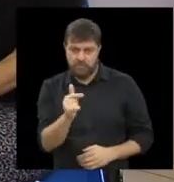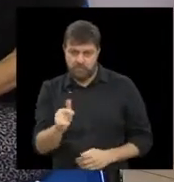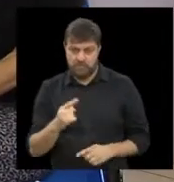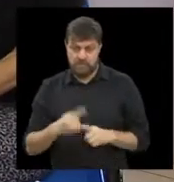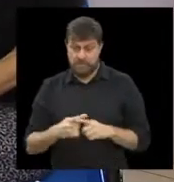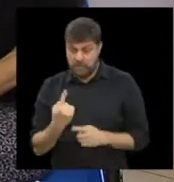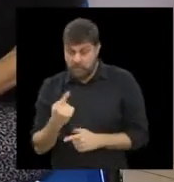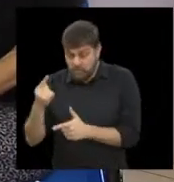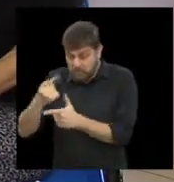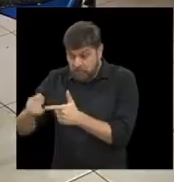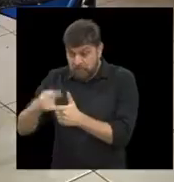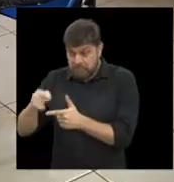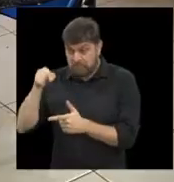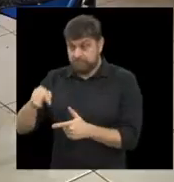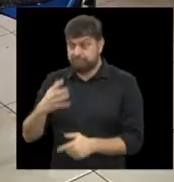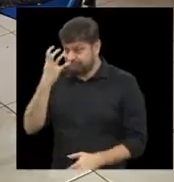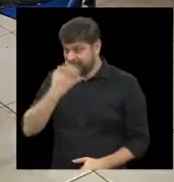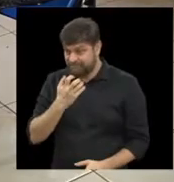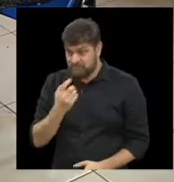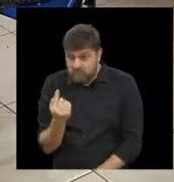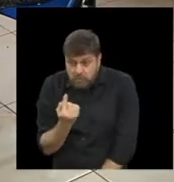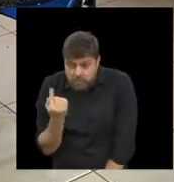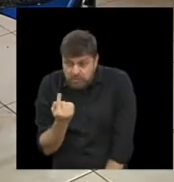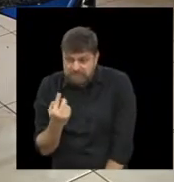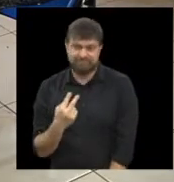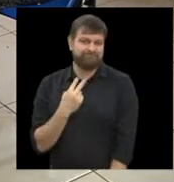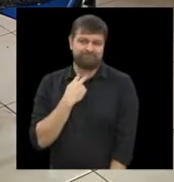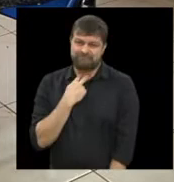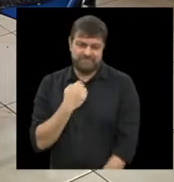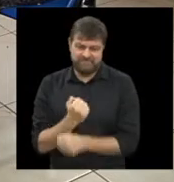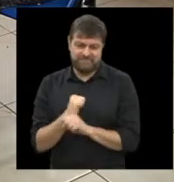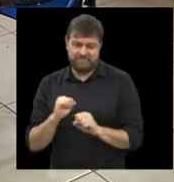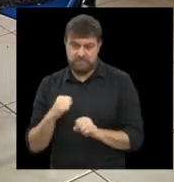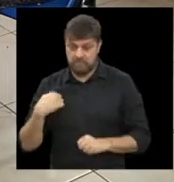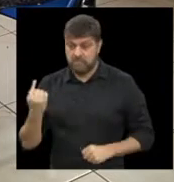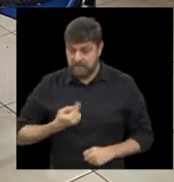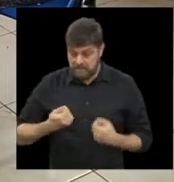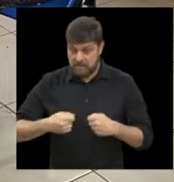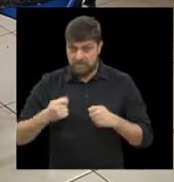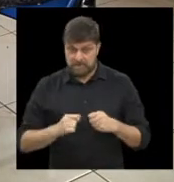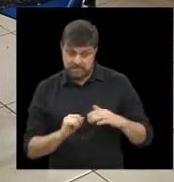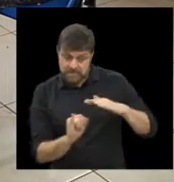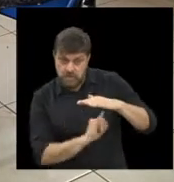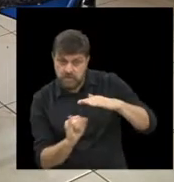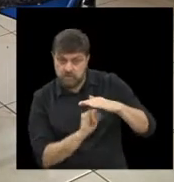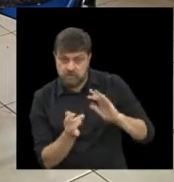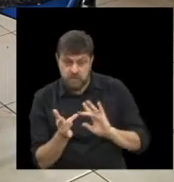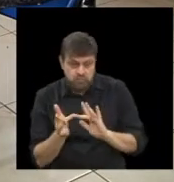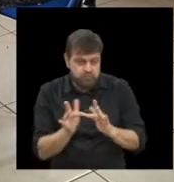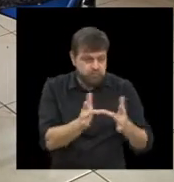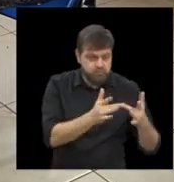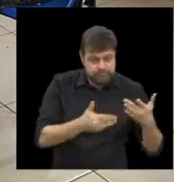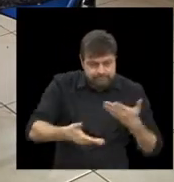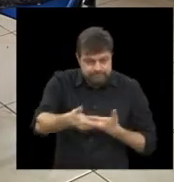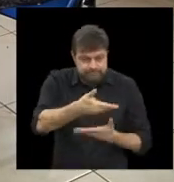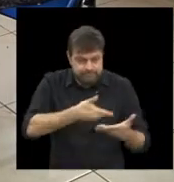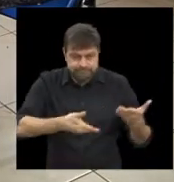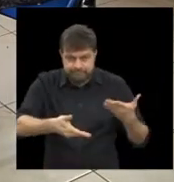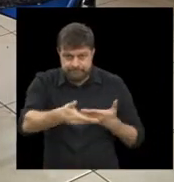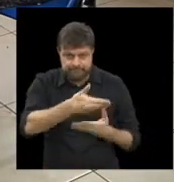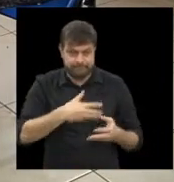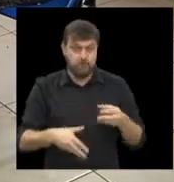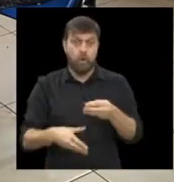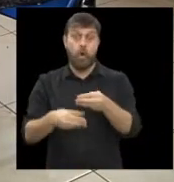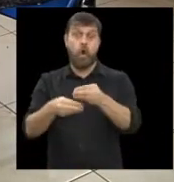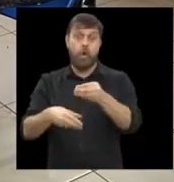ele vem sozinho, né? Ele precisa de outros rodeares, de outros serviços que vêm complementar. Então, quantas